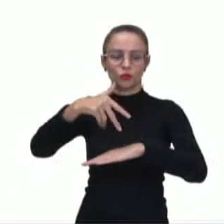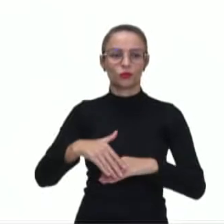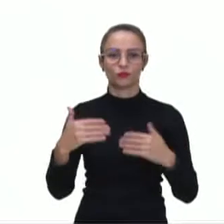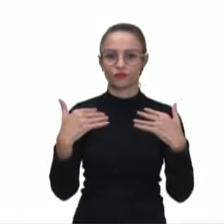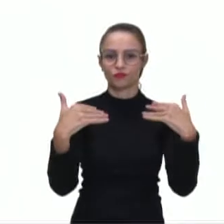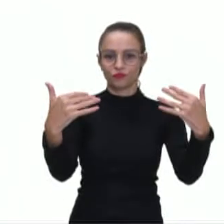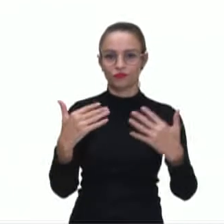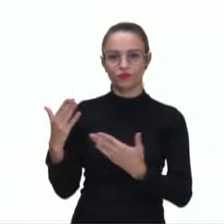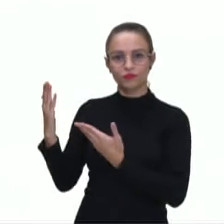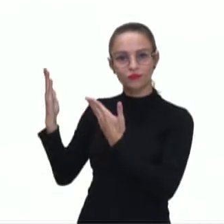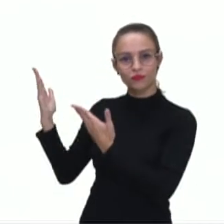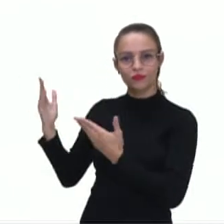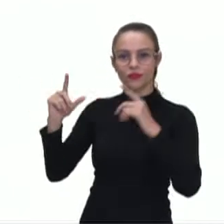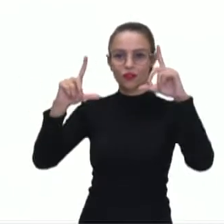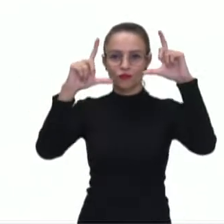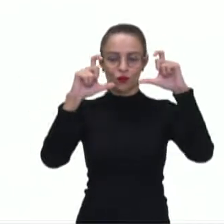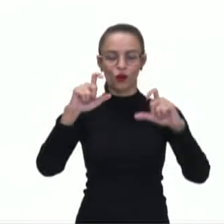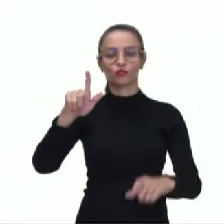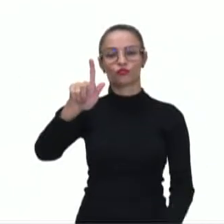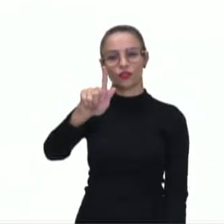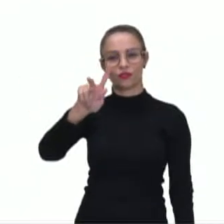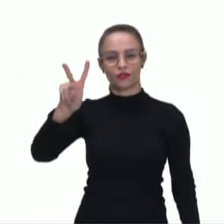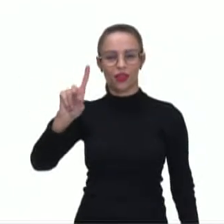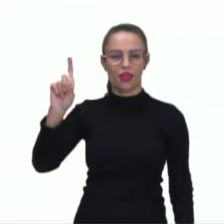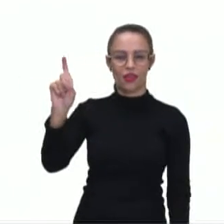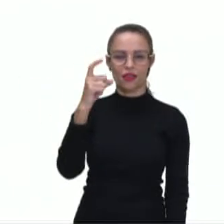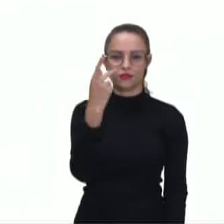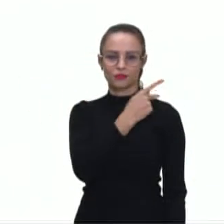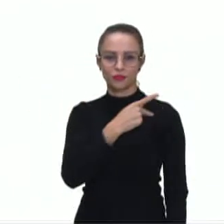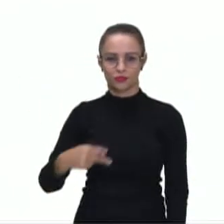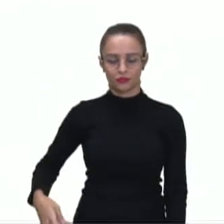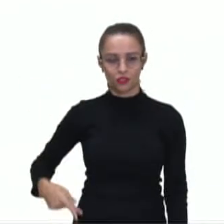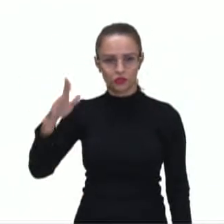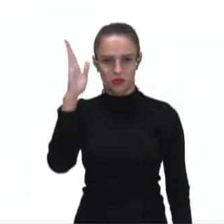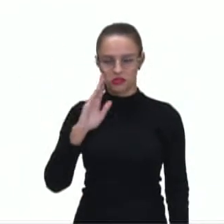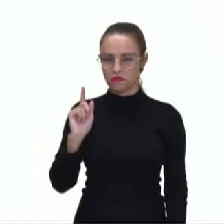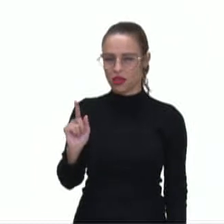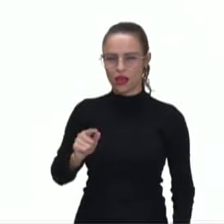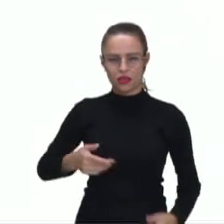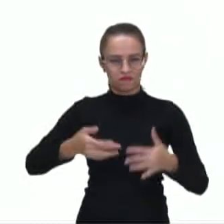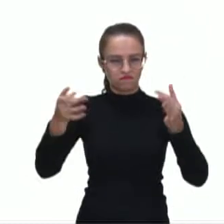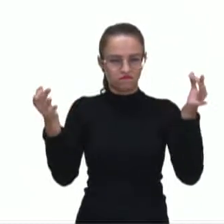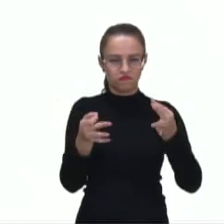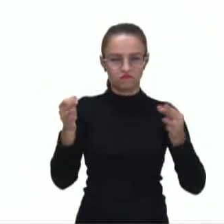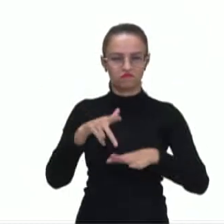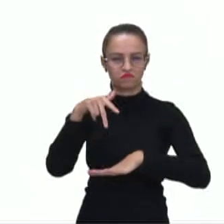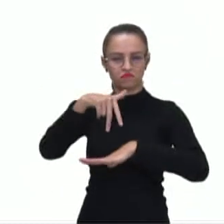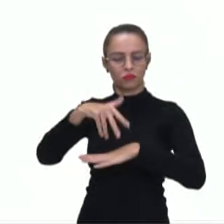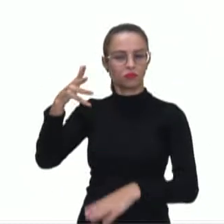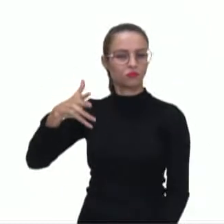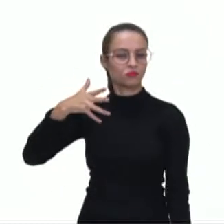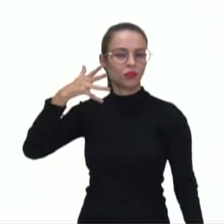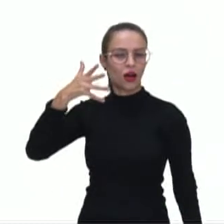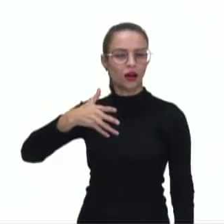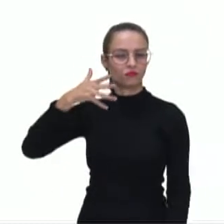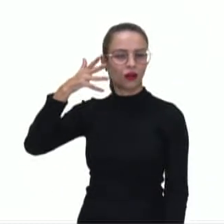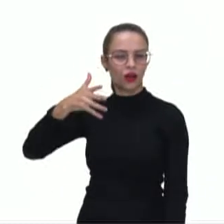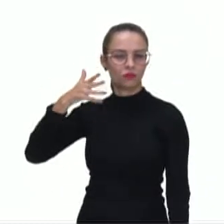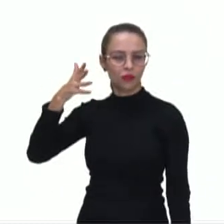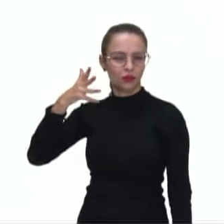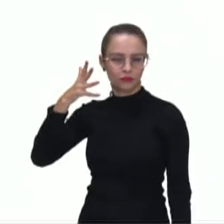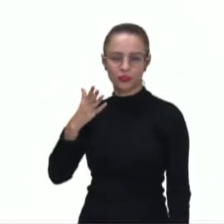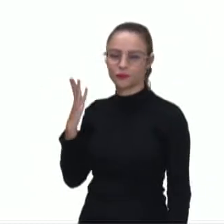Getúlio Vargas, ex-presidente do Brasil, dominava a técnica da oratória proferindo um dos seus